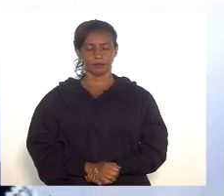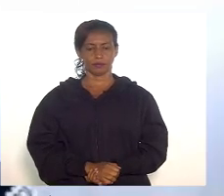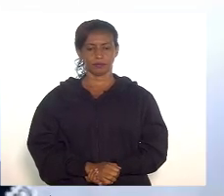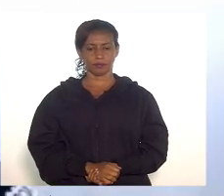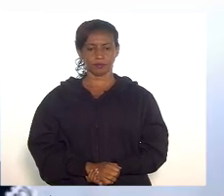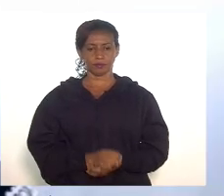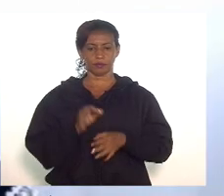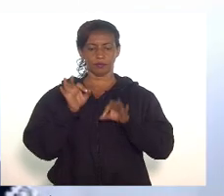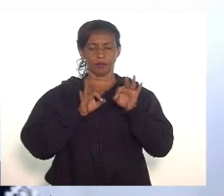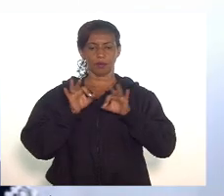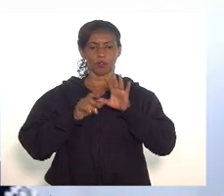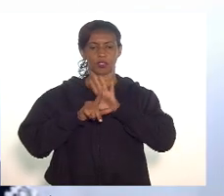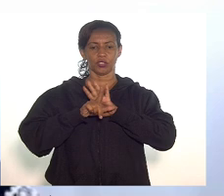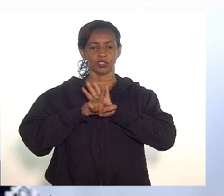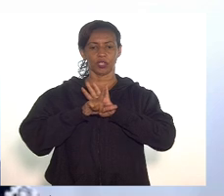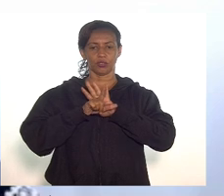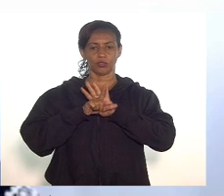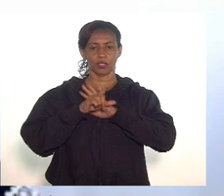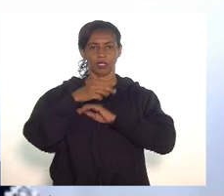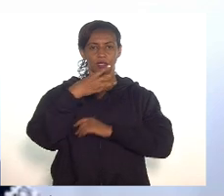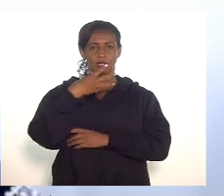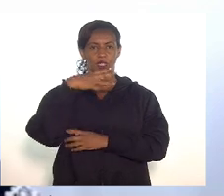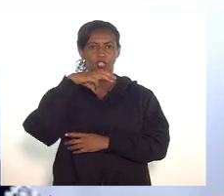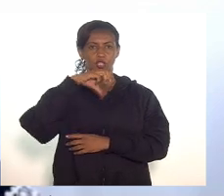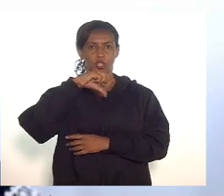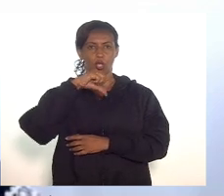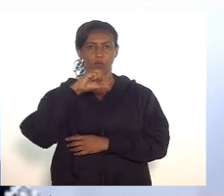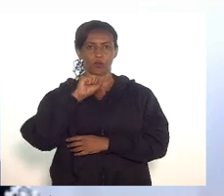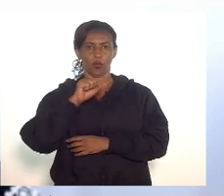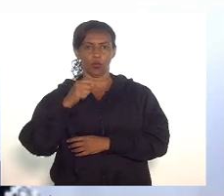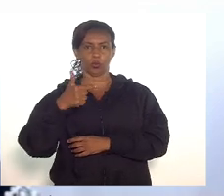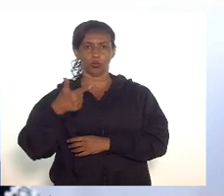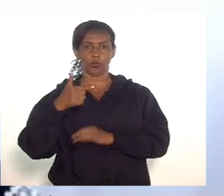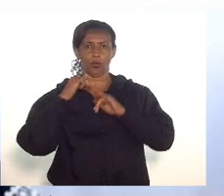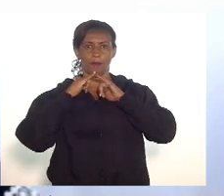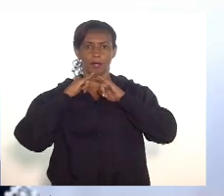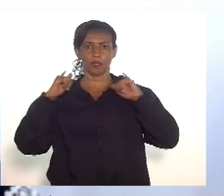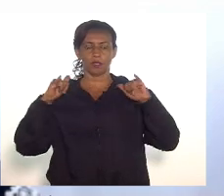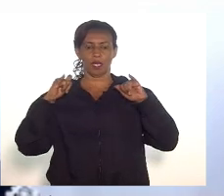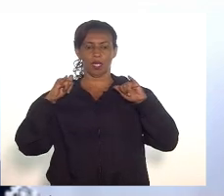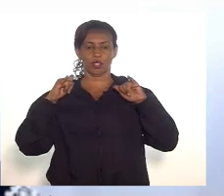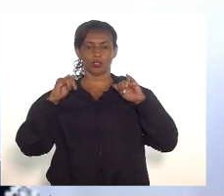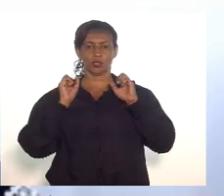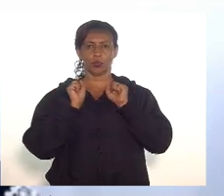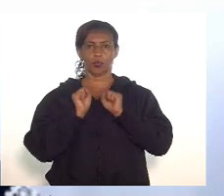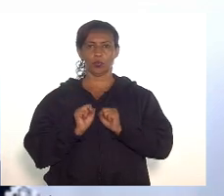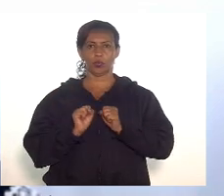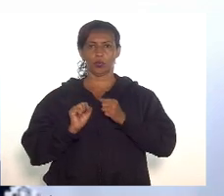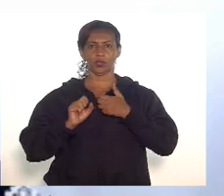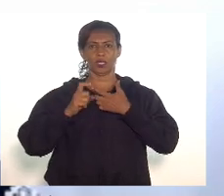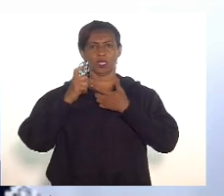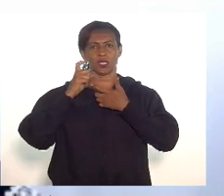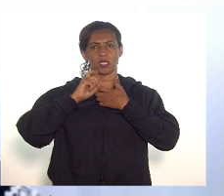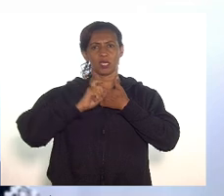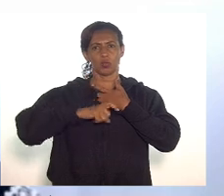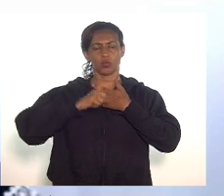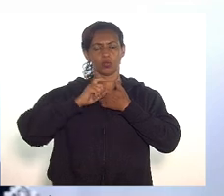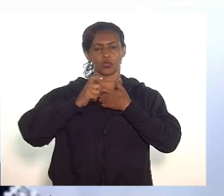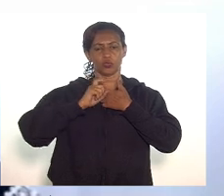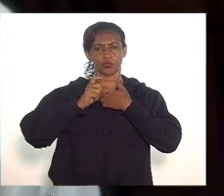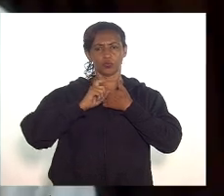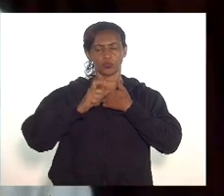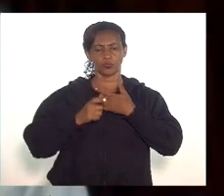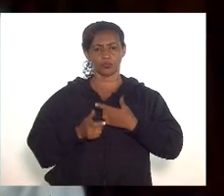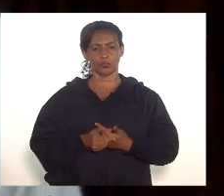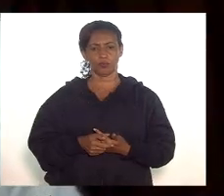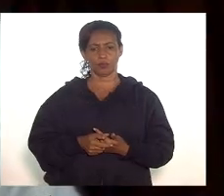Projeto de lei 3982, que é uma mensagem do Poder Executivo. Mensagem de agro 8 de 2021. O